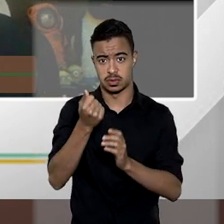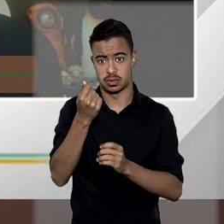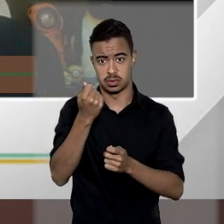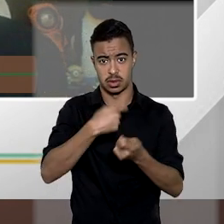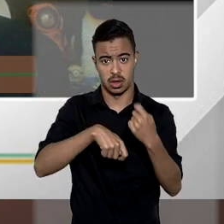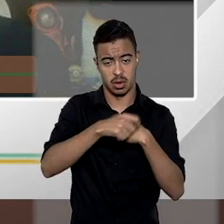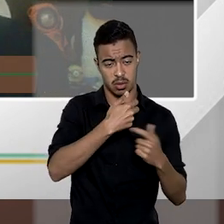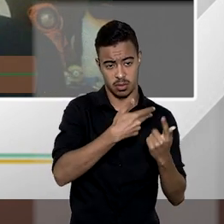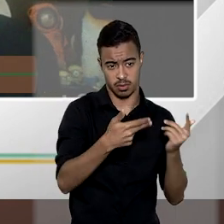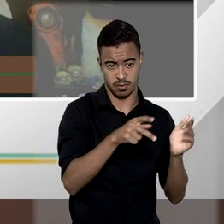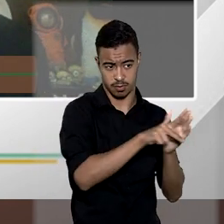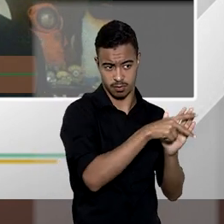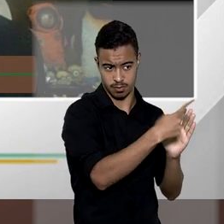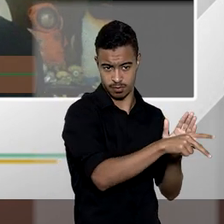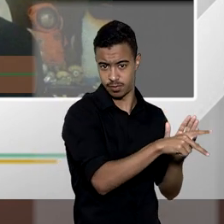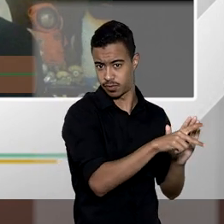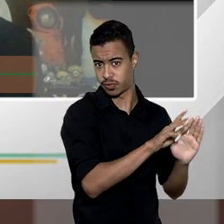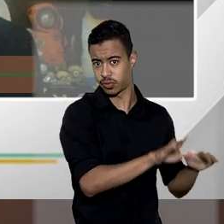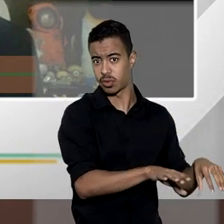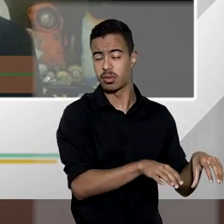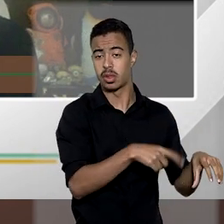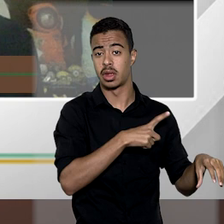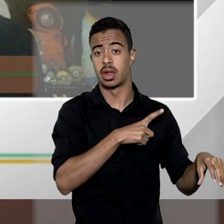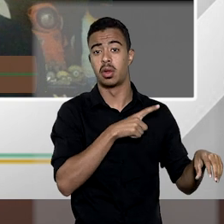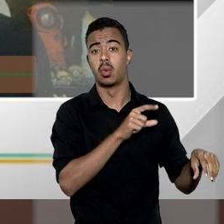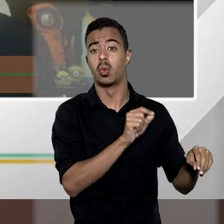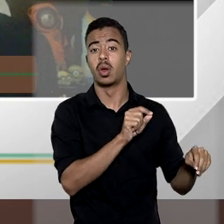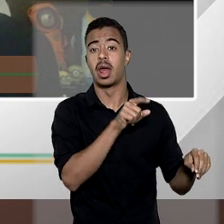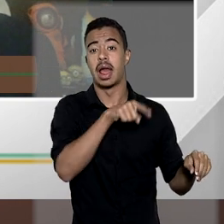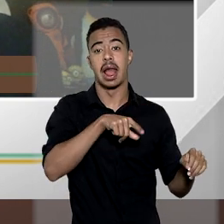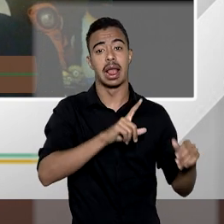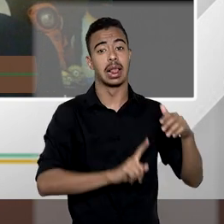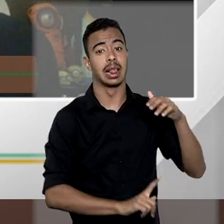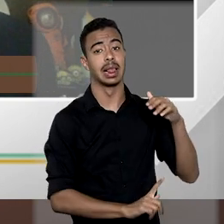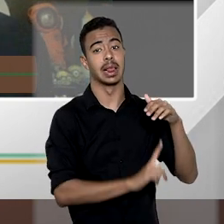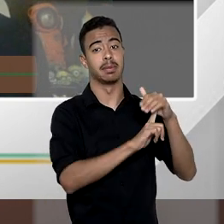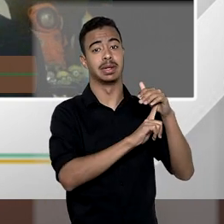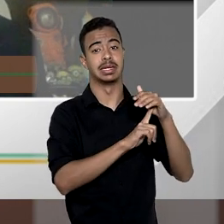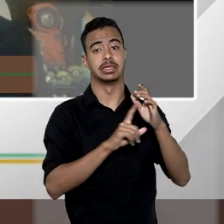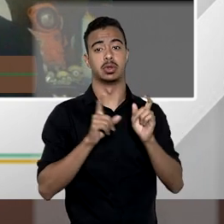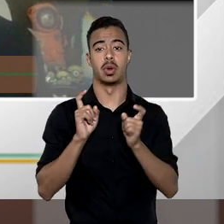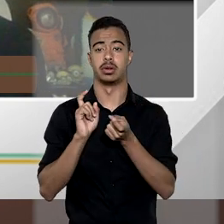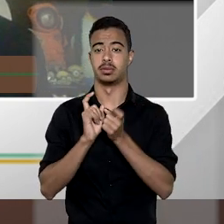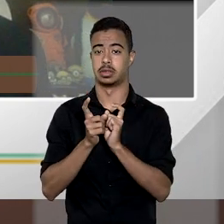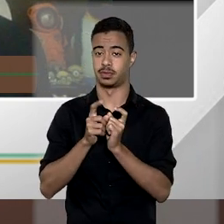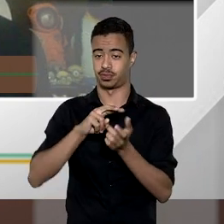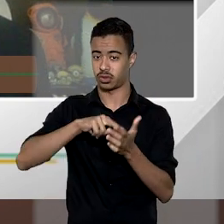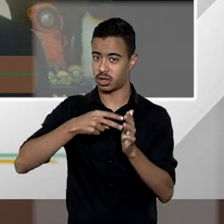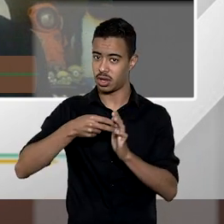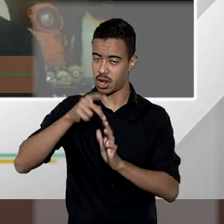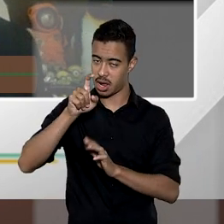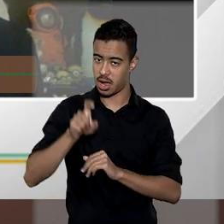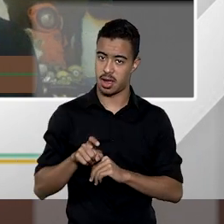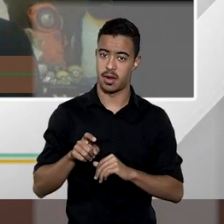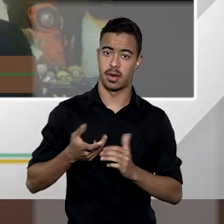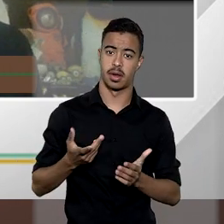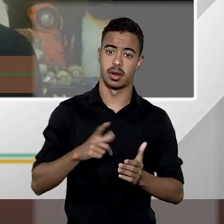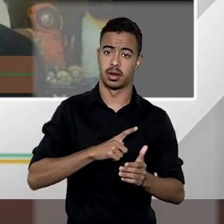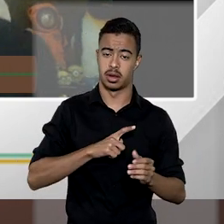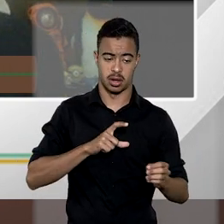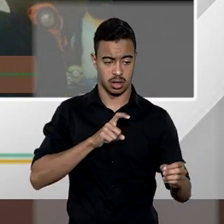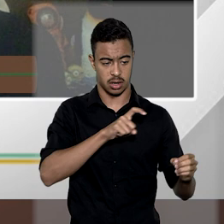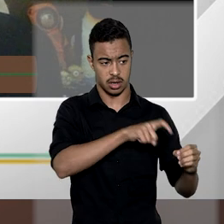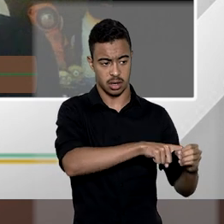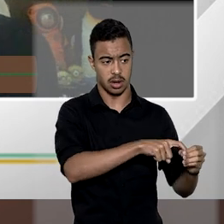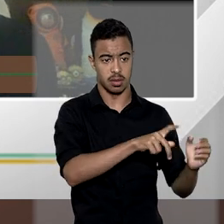econômica daquele bem o que temos é uma limitação administrativa e as limitações administrativas elas